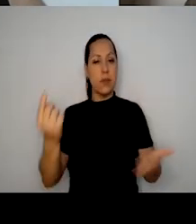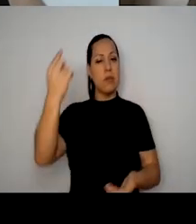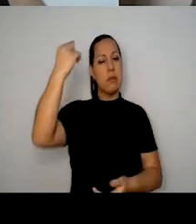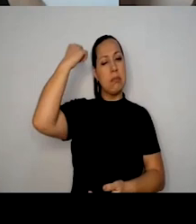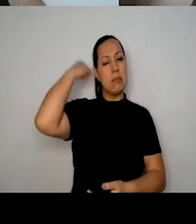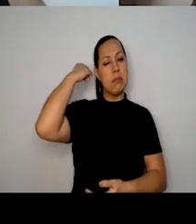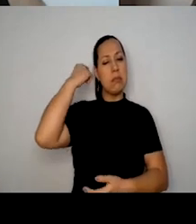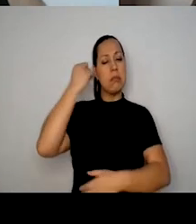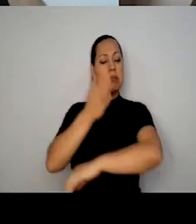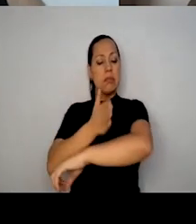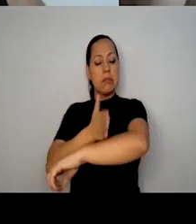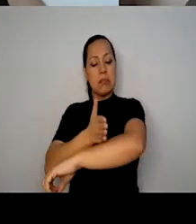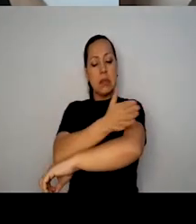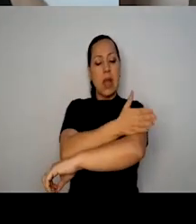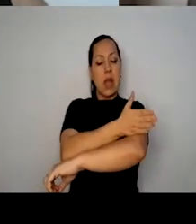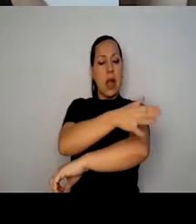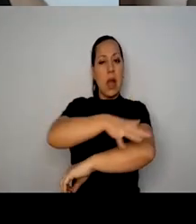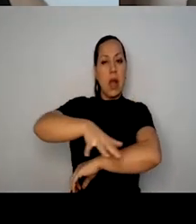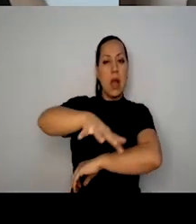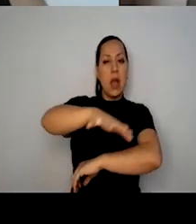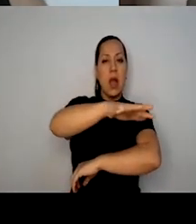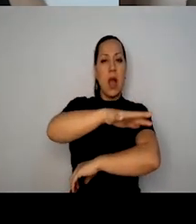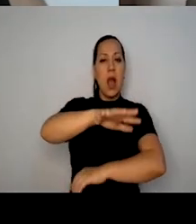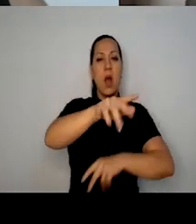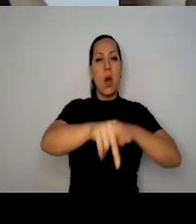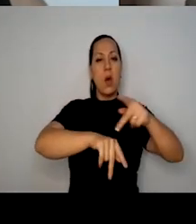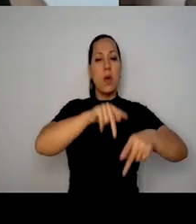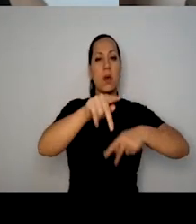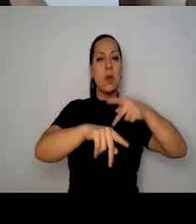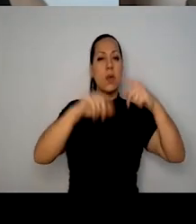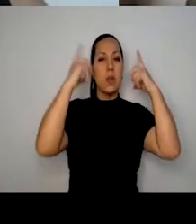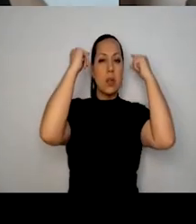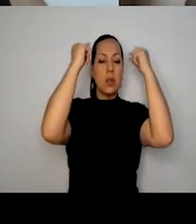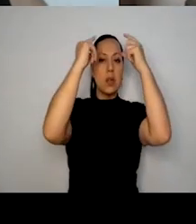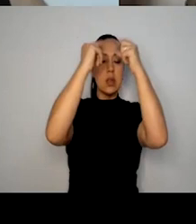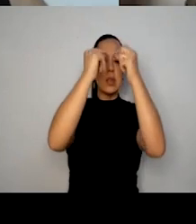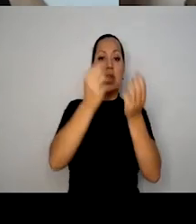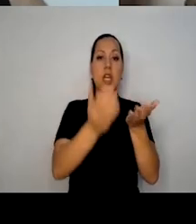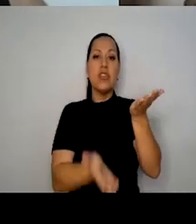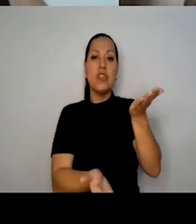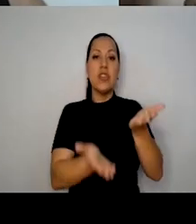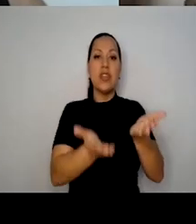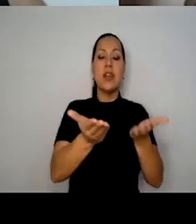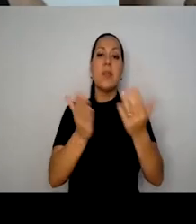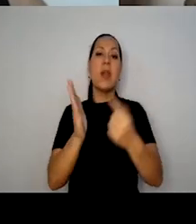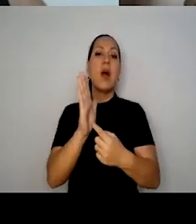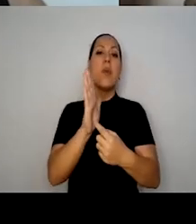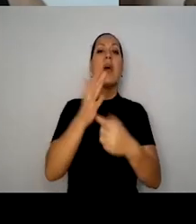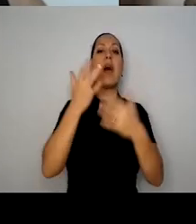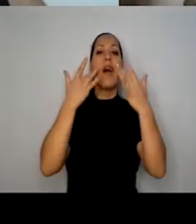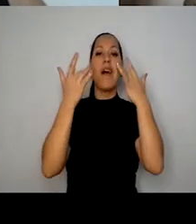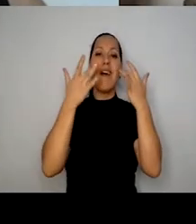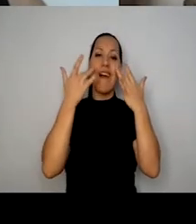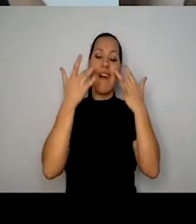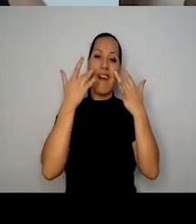polis, da grega, de equilibrar essa sociedade. ontem eu estava,